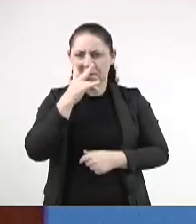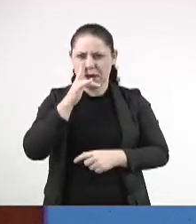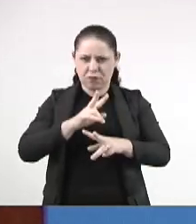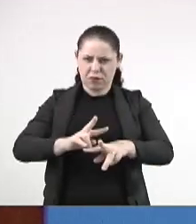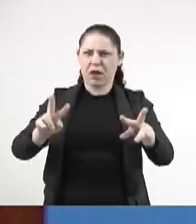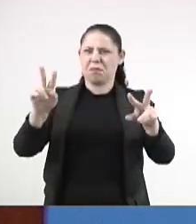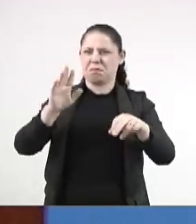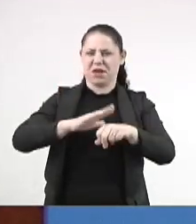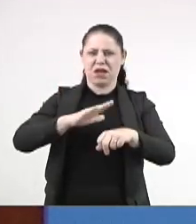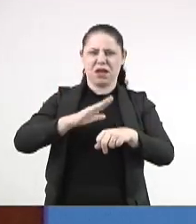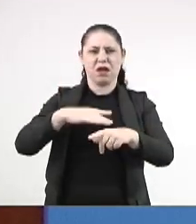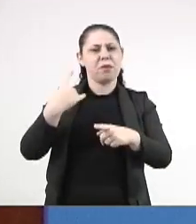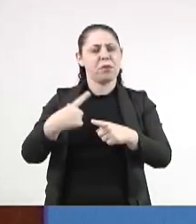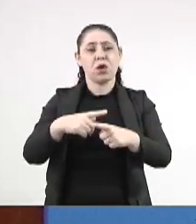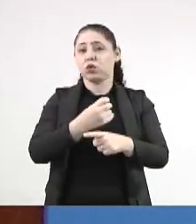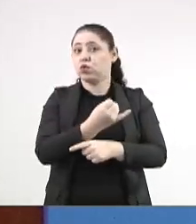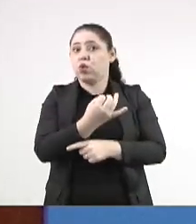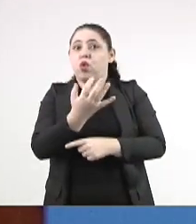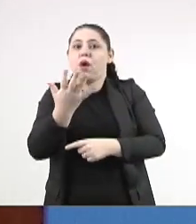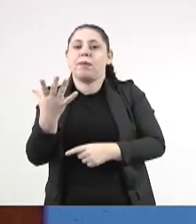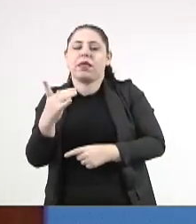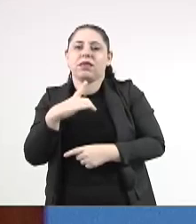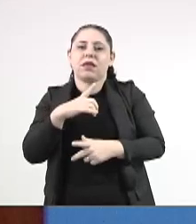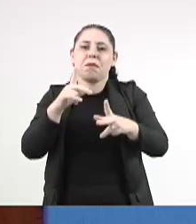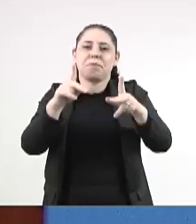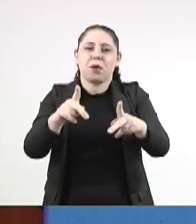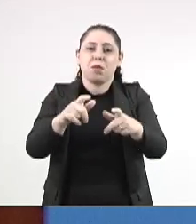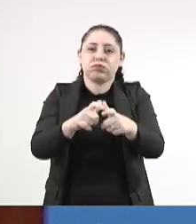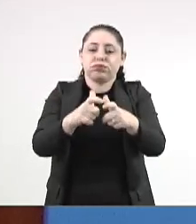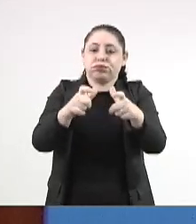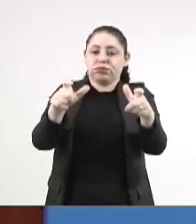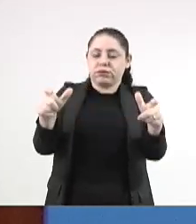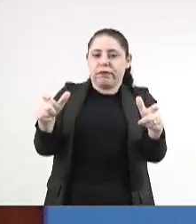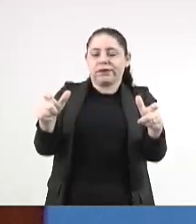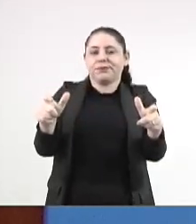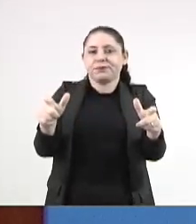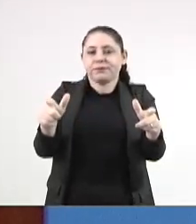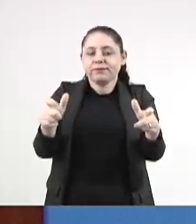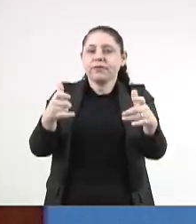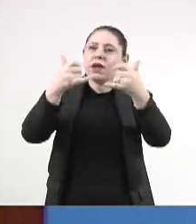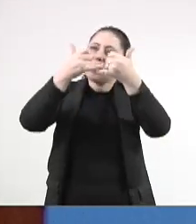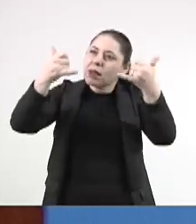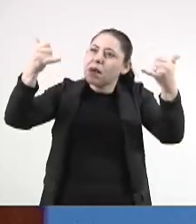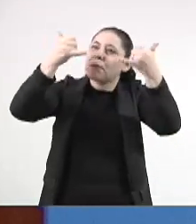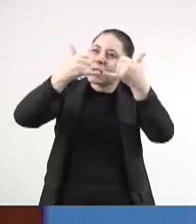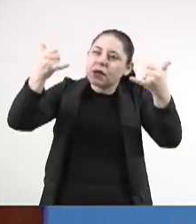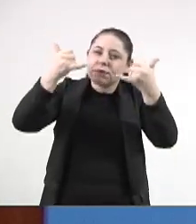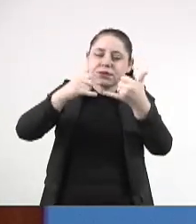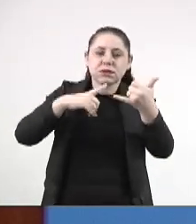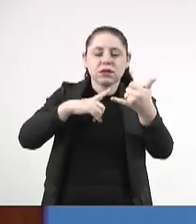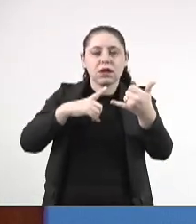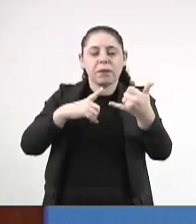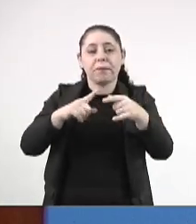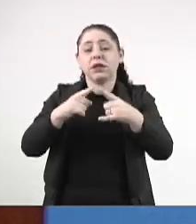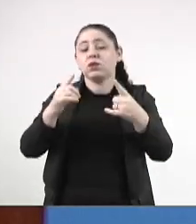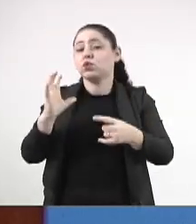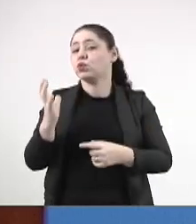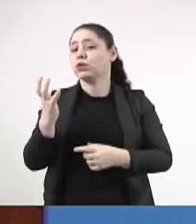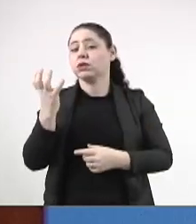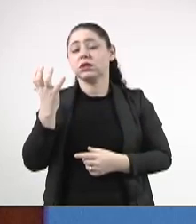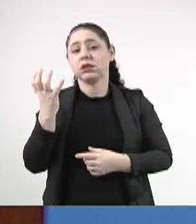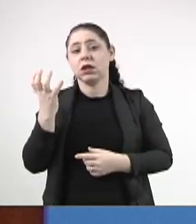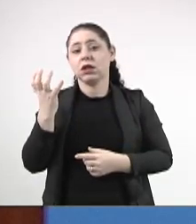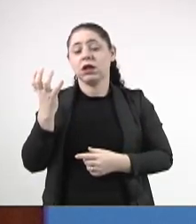visível pela quantidade da população e das ligações que existem, mas isso acontece